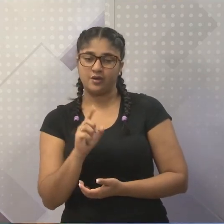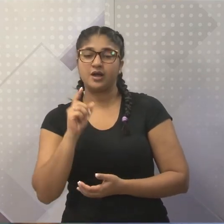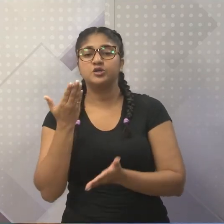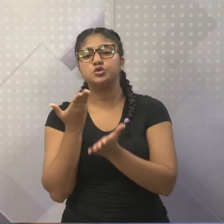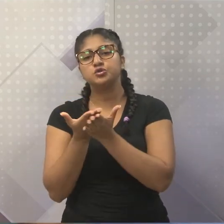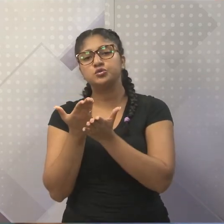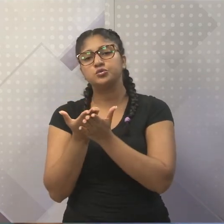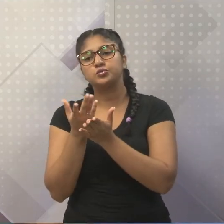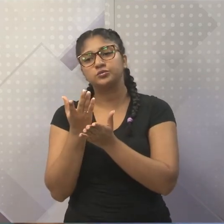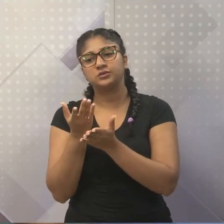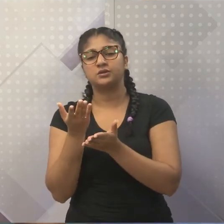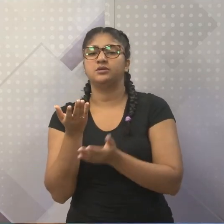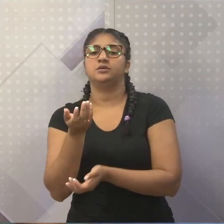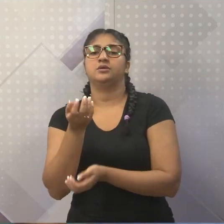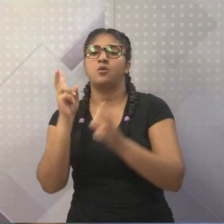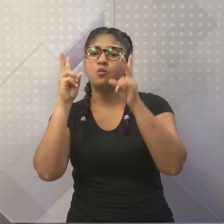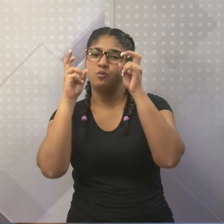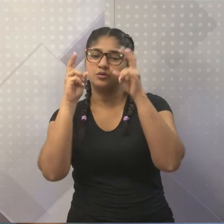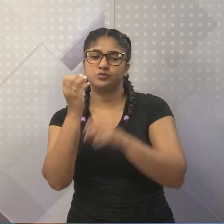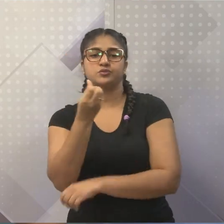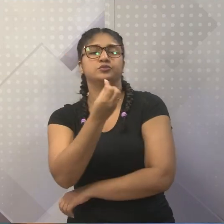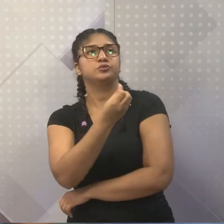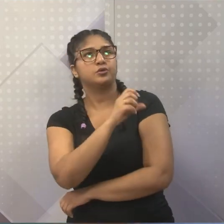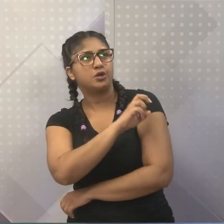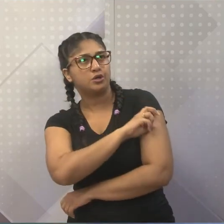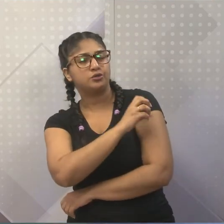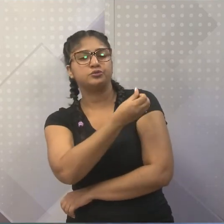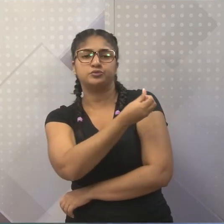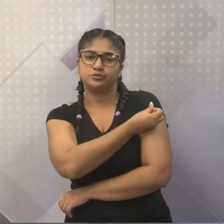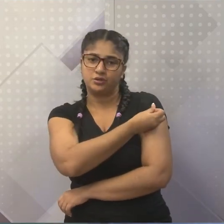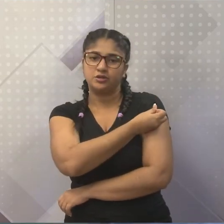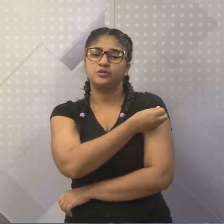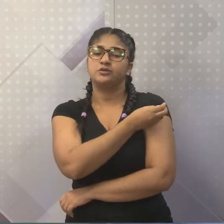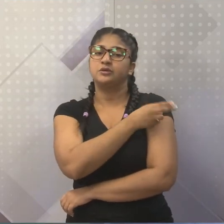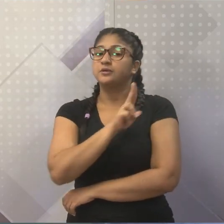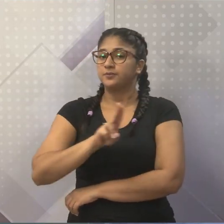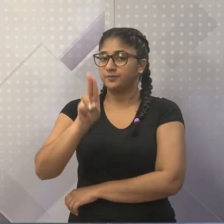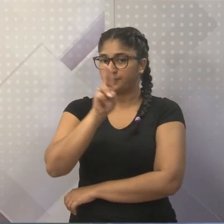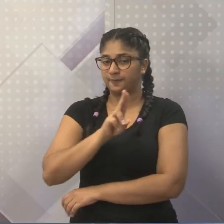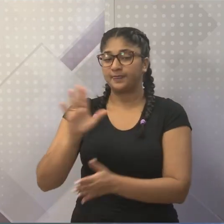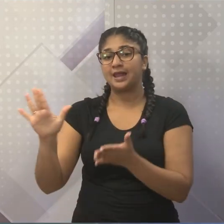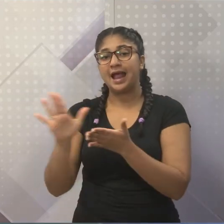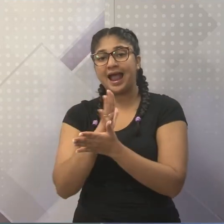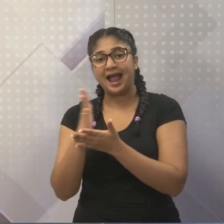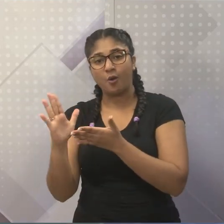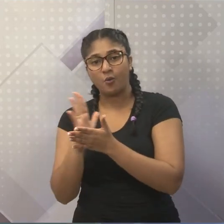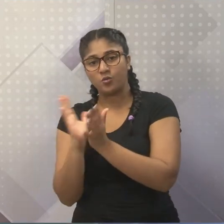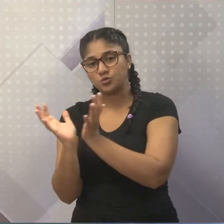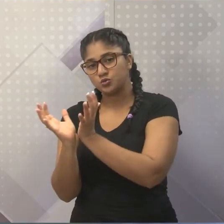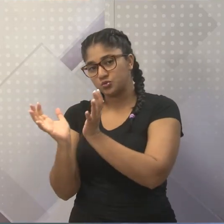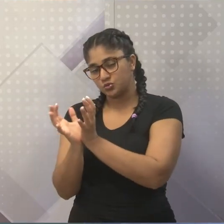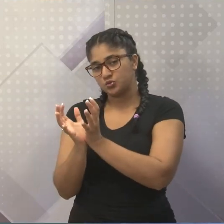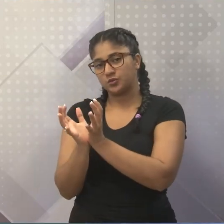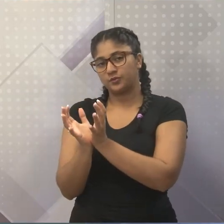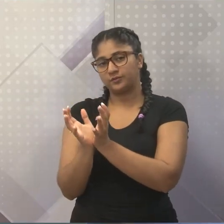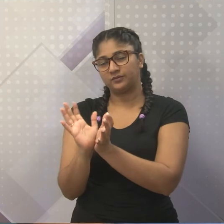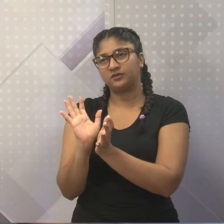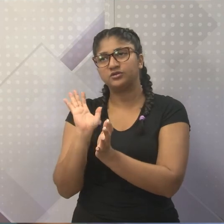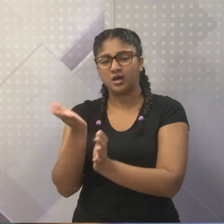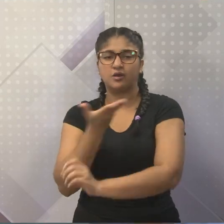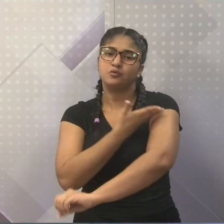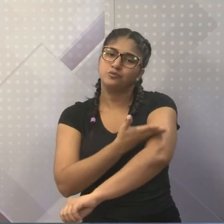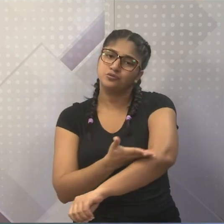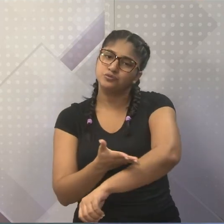um estudo lá do sexto ano, que no quinto ano também, mas que é muito utilizado. Alguns coletivos que nós passamos a conviver